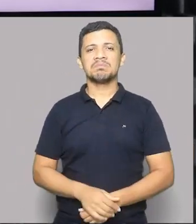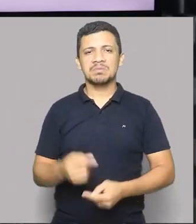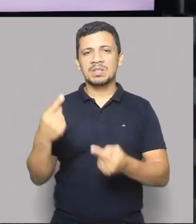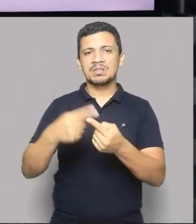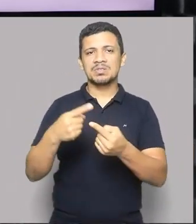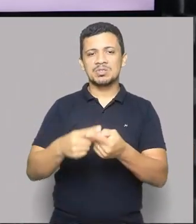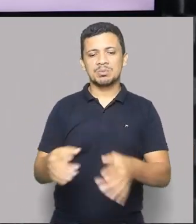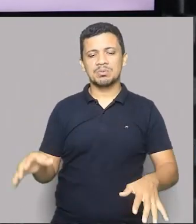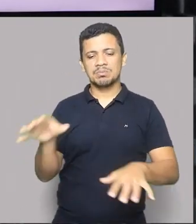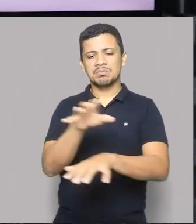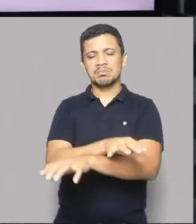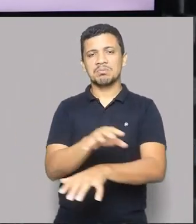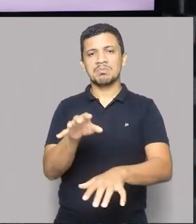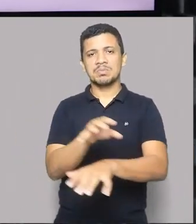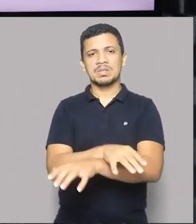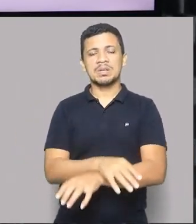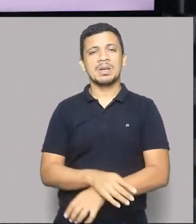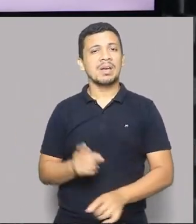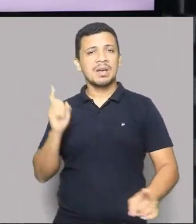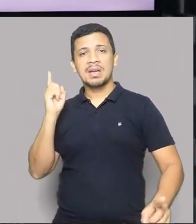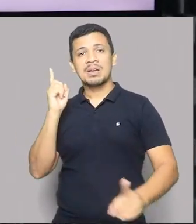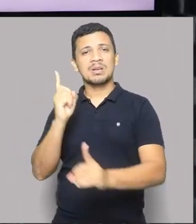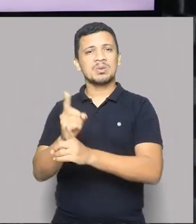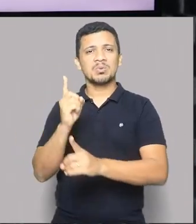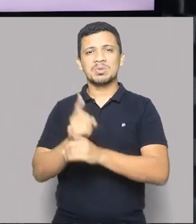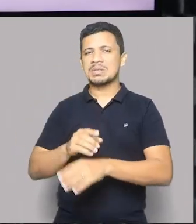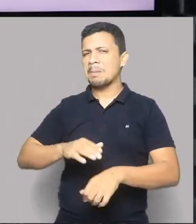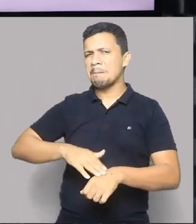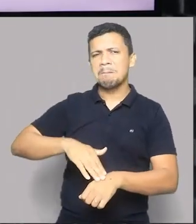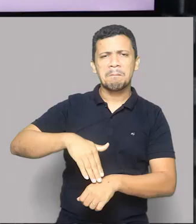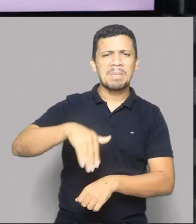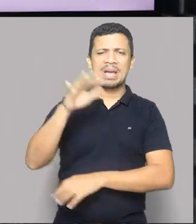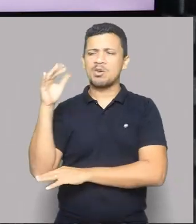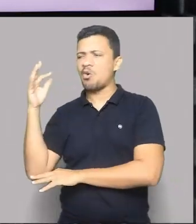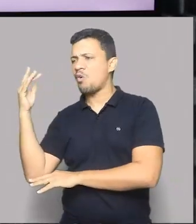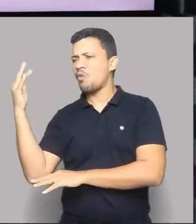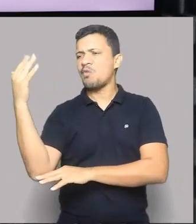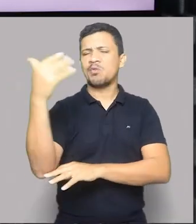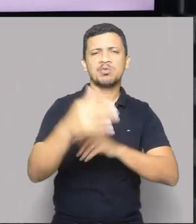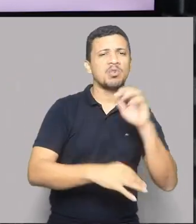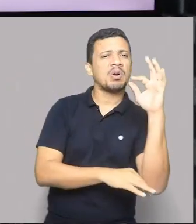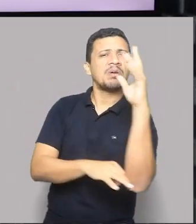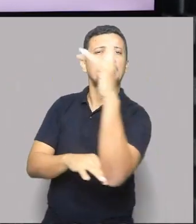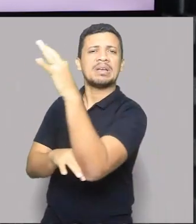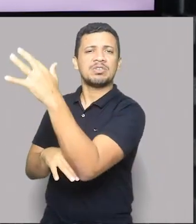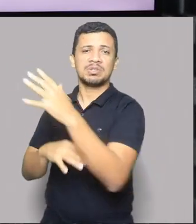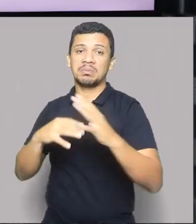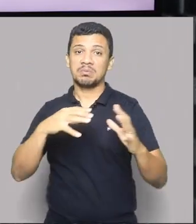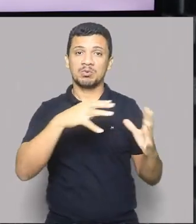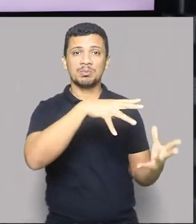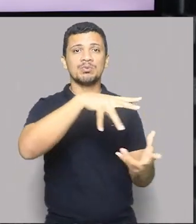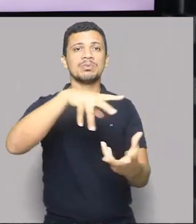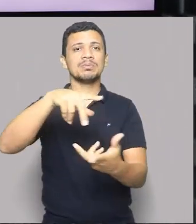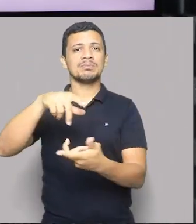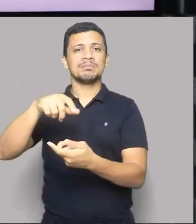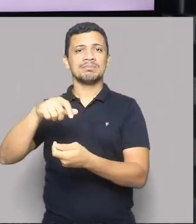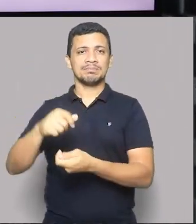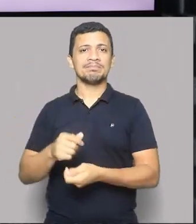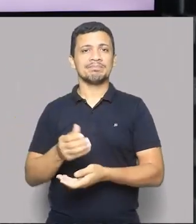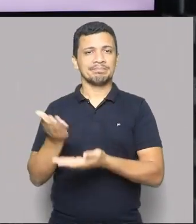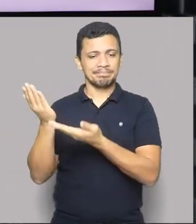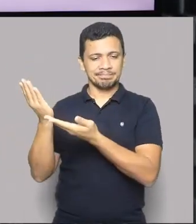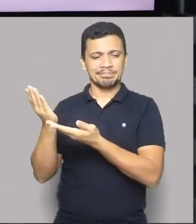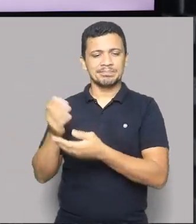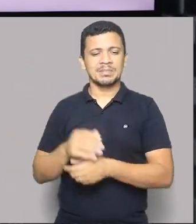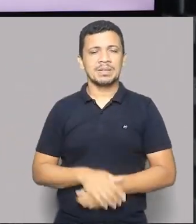Compreende uma área na qual encontra-se a maior floresta tropical do mundo. É isso aí.